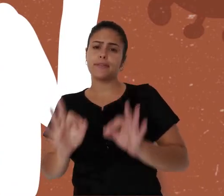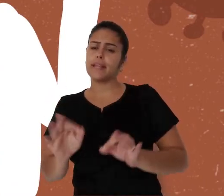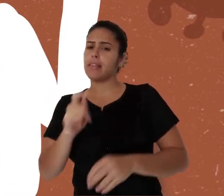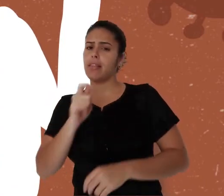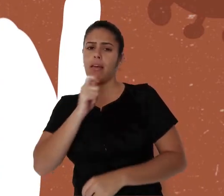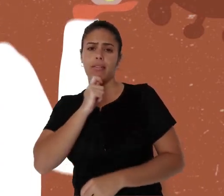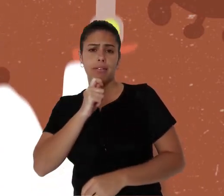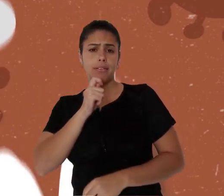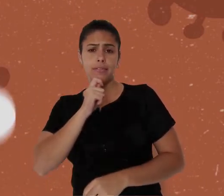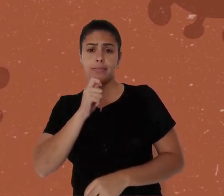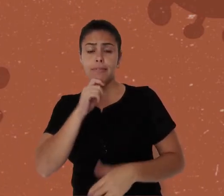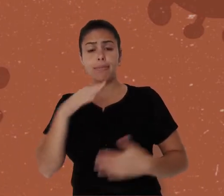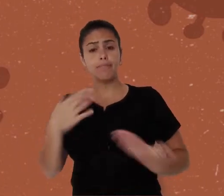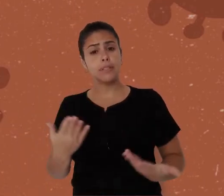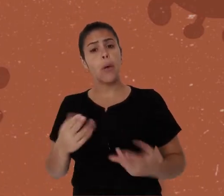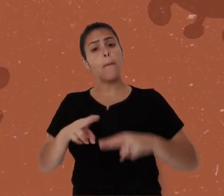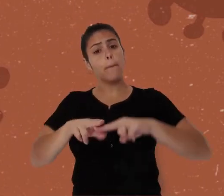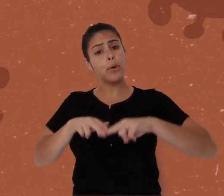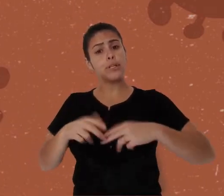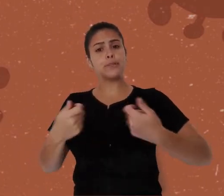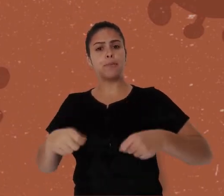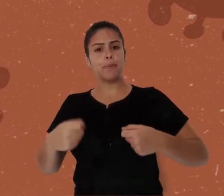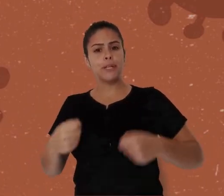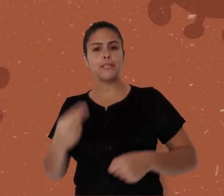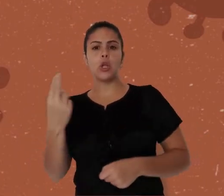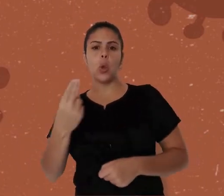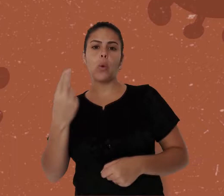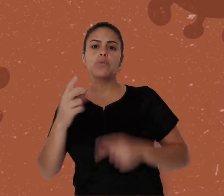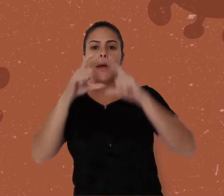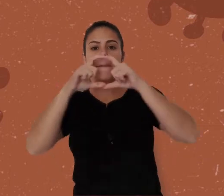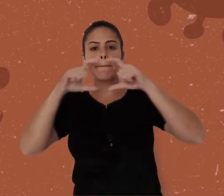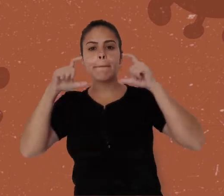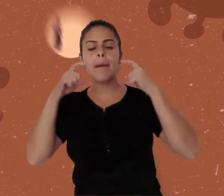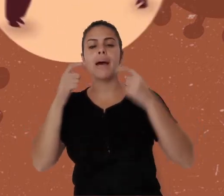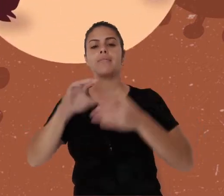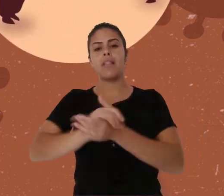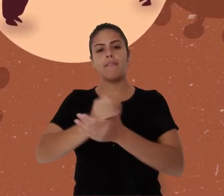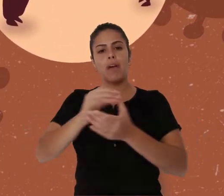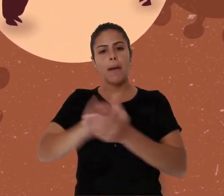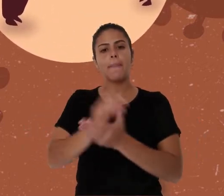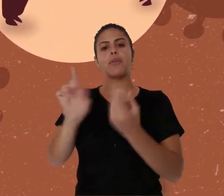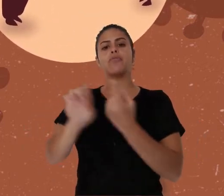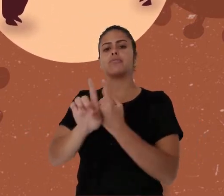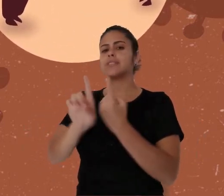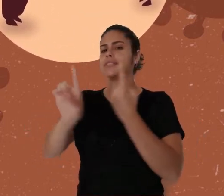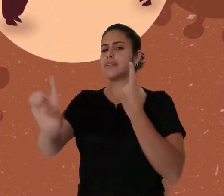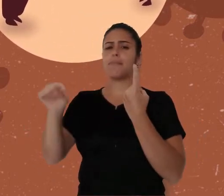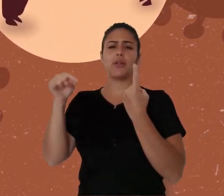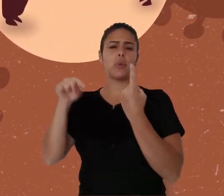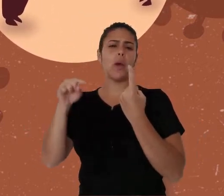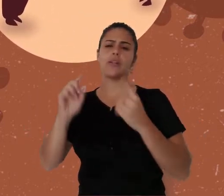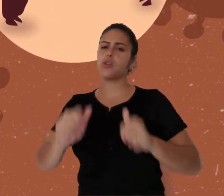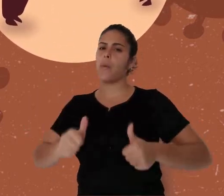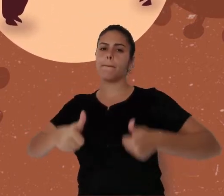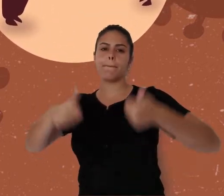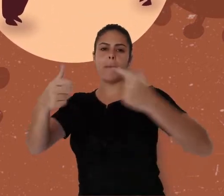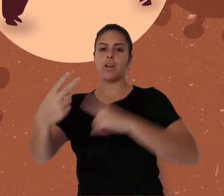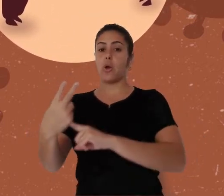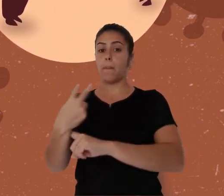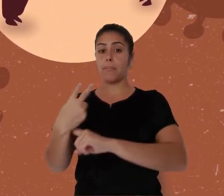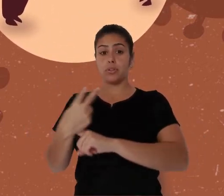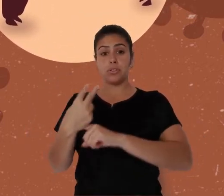coronavírus não chegam, o uso de máscaras, a higienização das mãos e o distanciamento social são as nossas